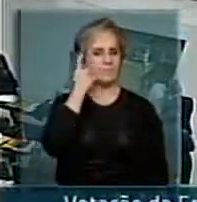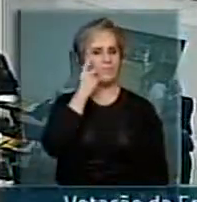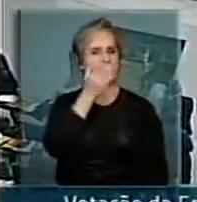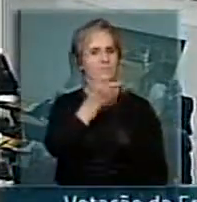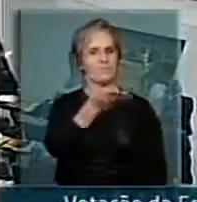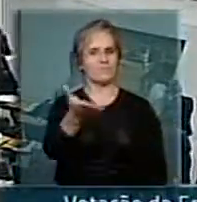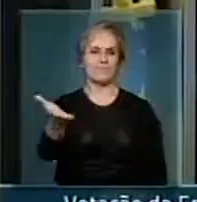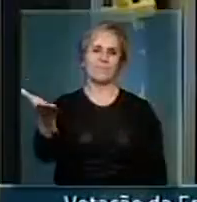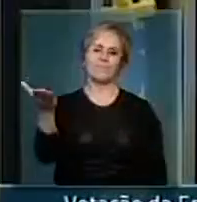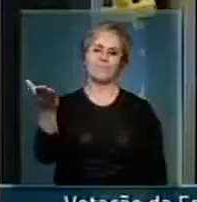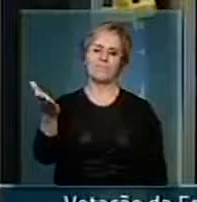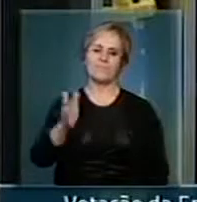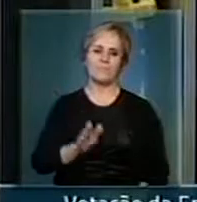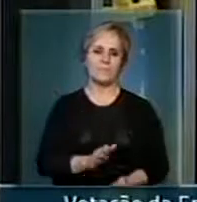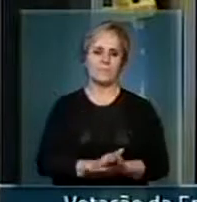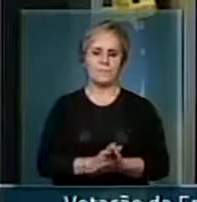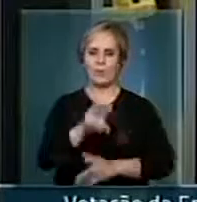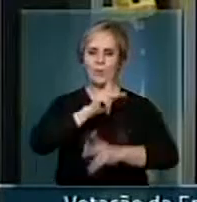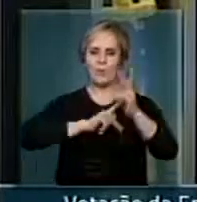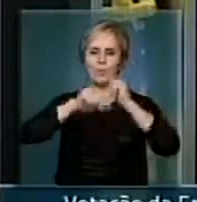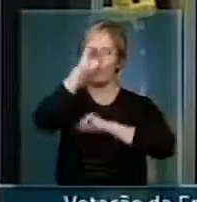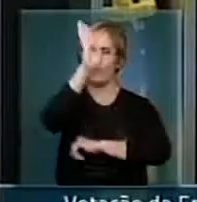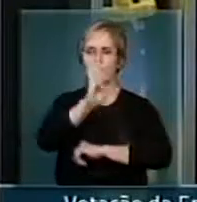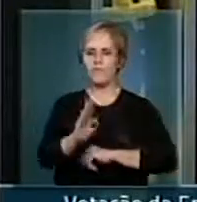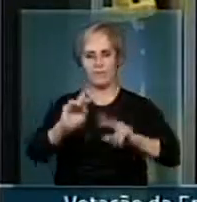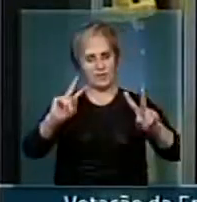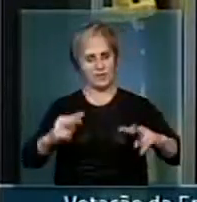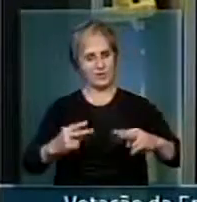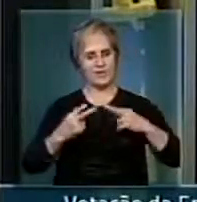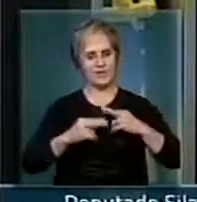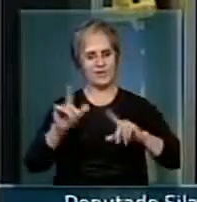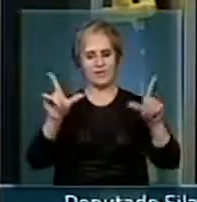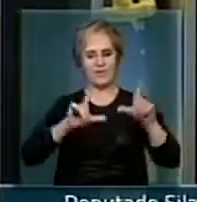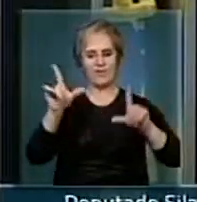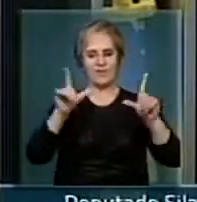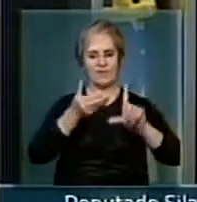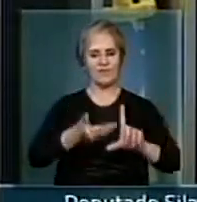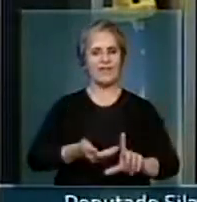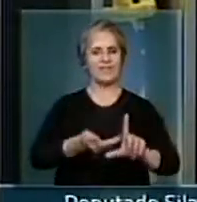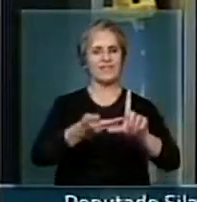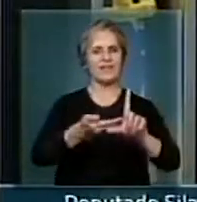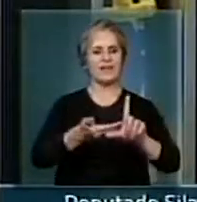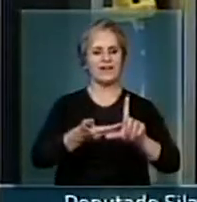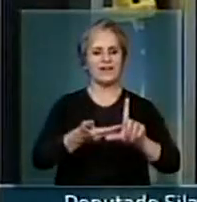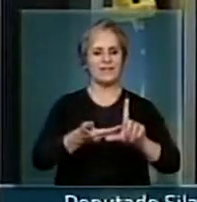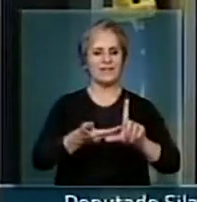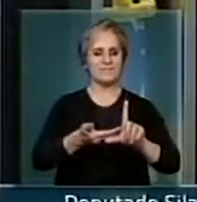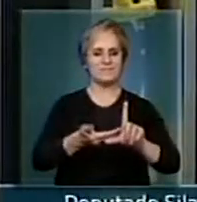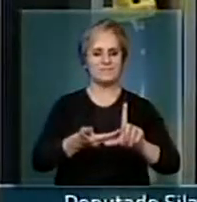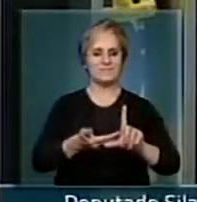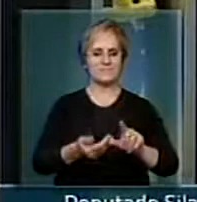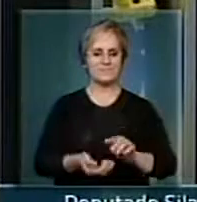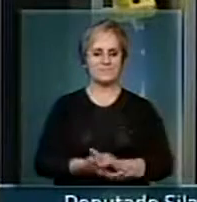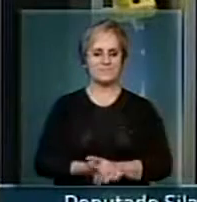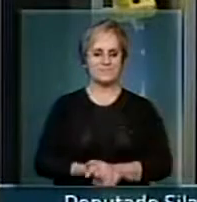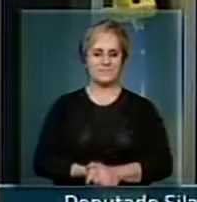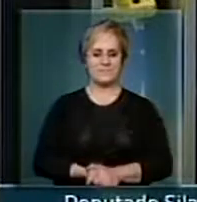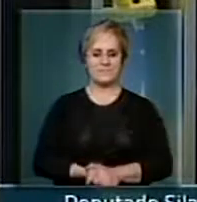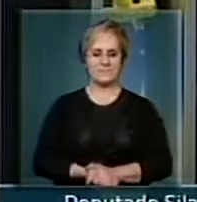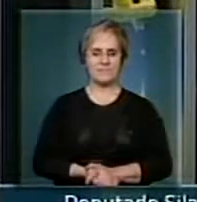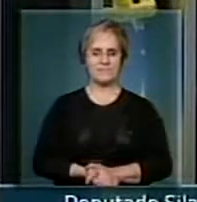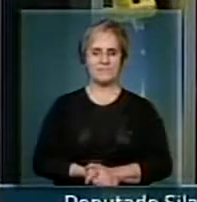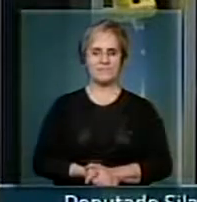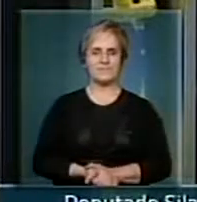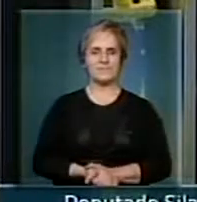deputados, povo brasileiro que acompanha a programação transmitida através dos meios de comunicação dessa